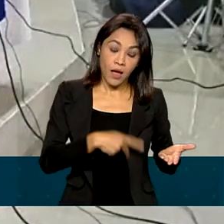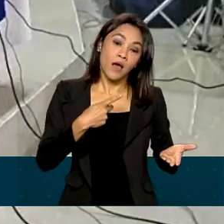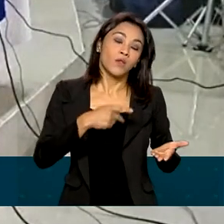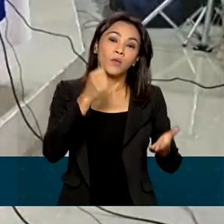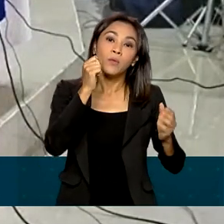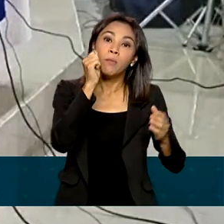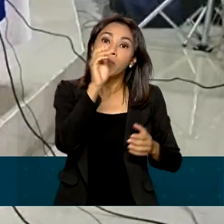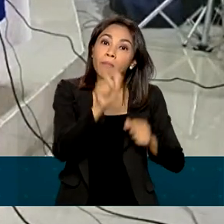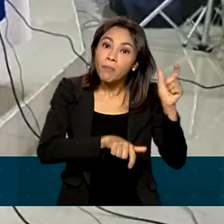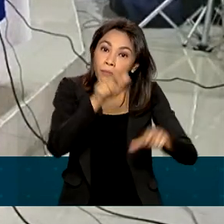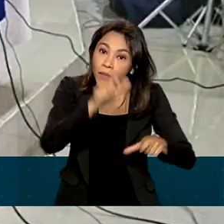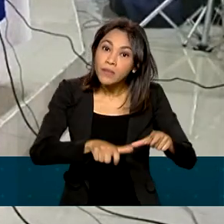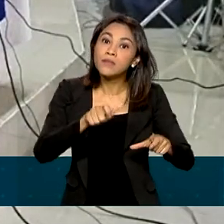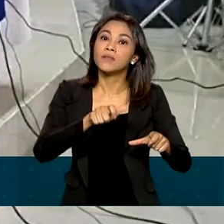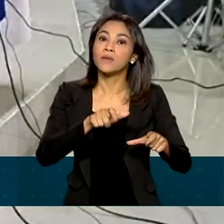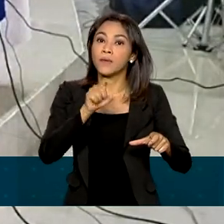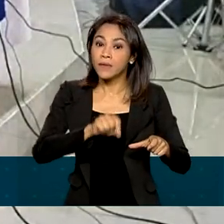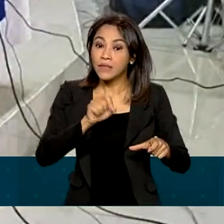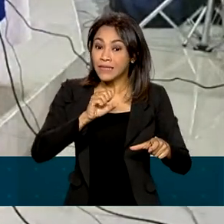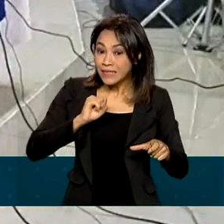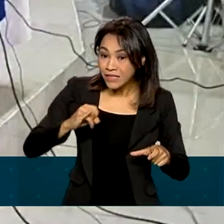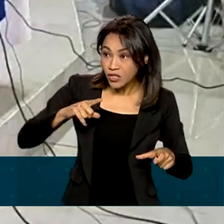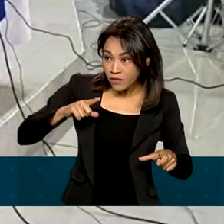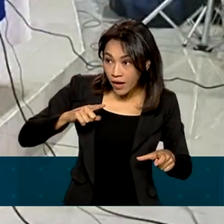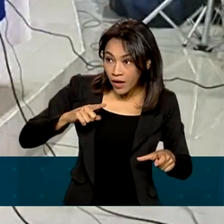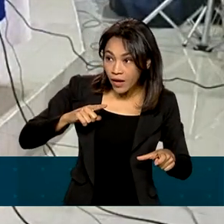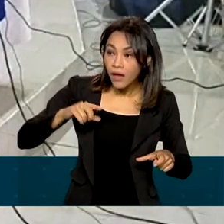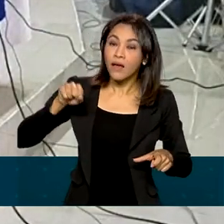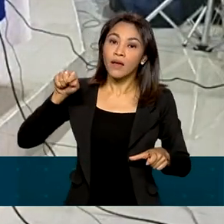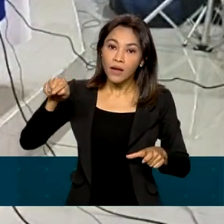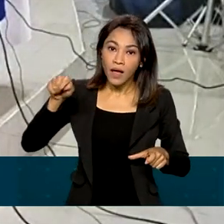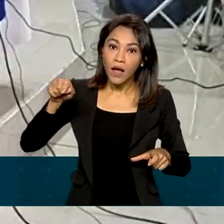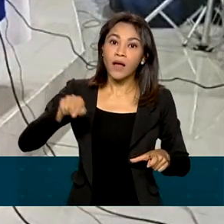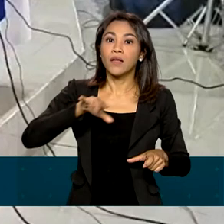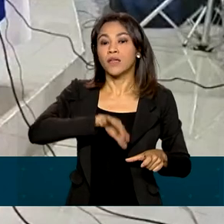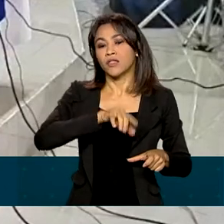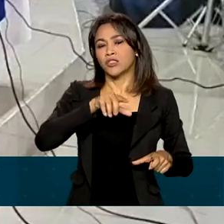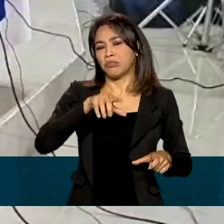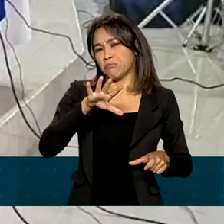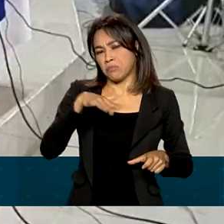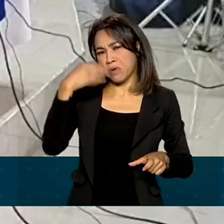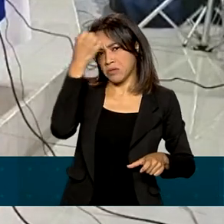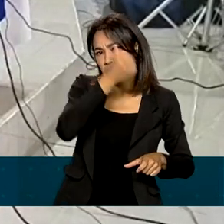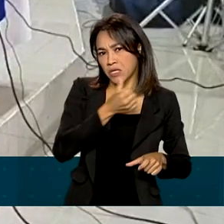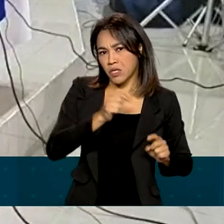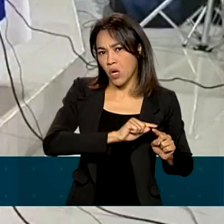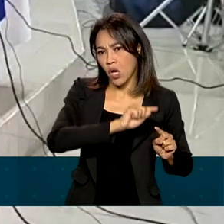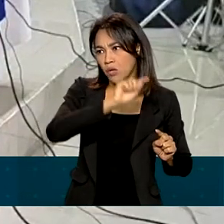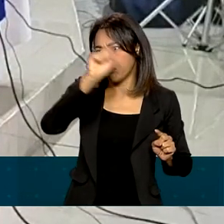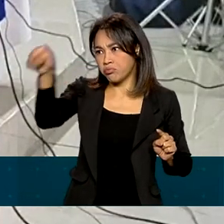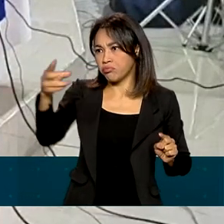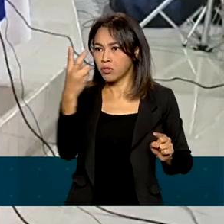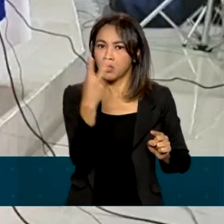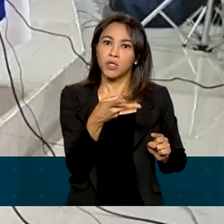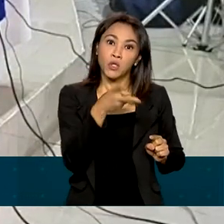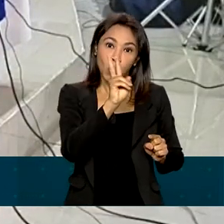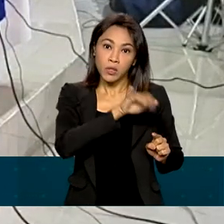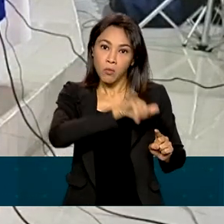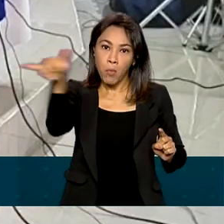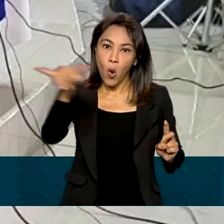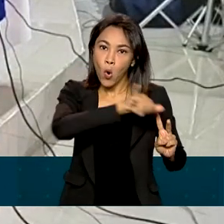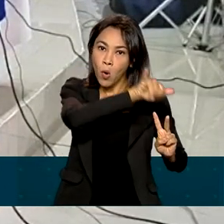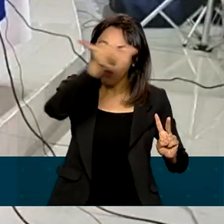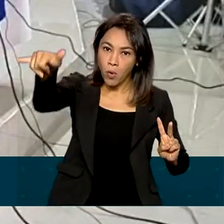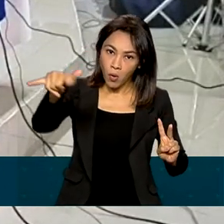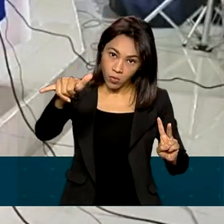de futebol e envio para o Brasil. Se tiver, se eu der um já de, no máximo, seis horas, o 2KC 390 nosso, que eu vou